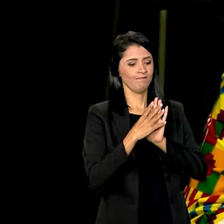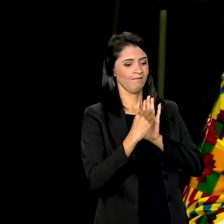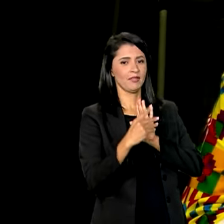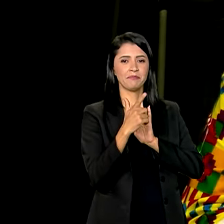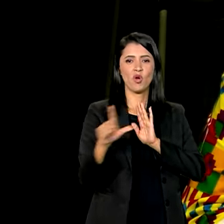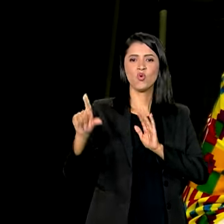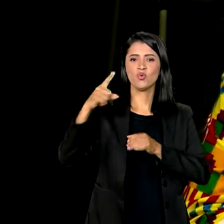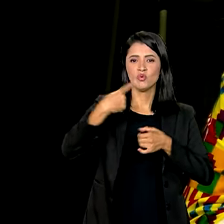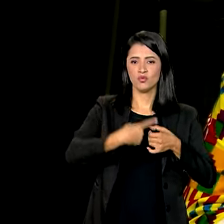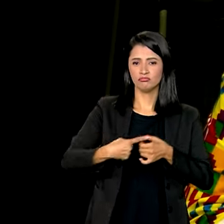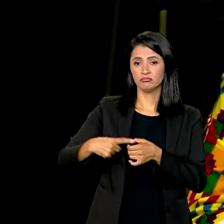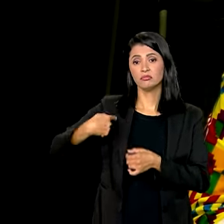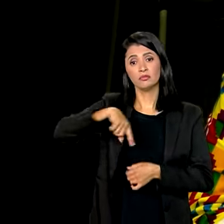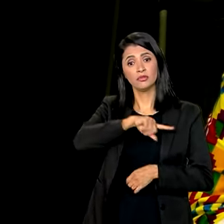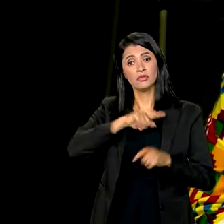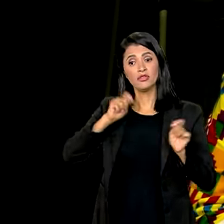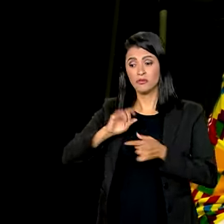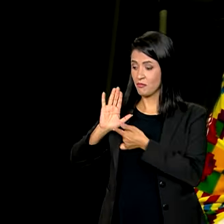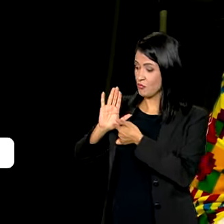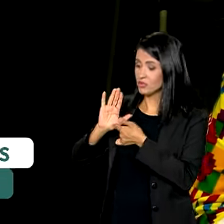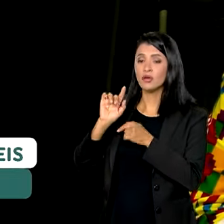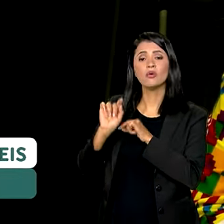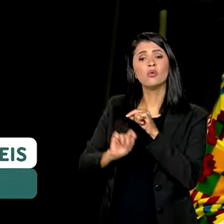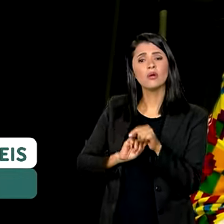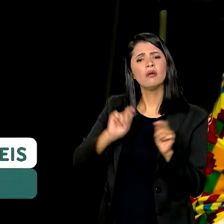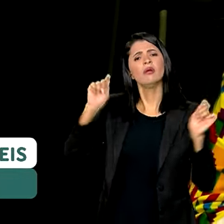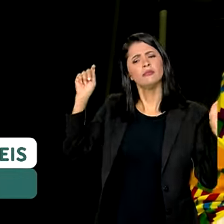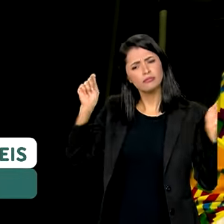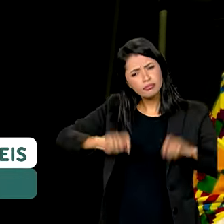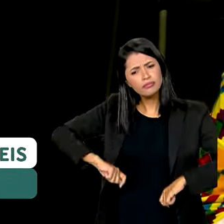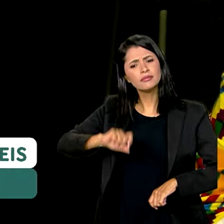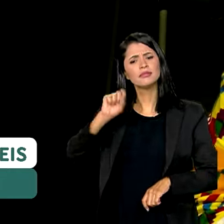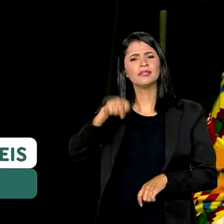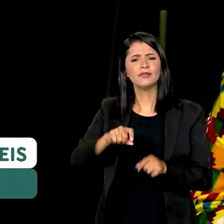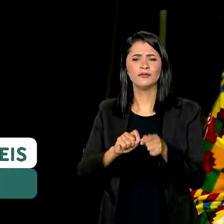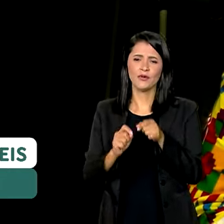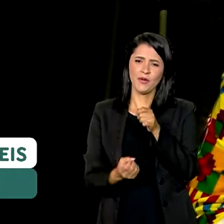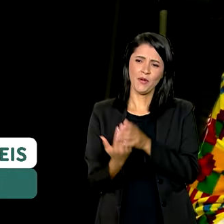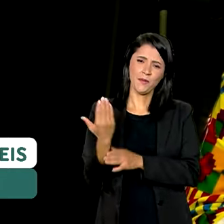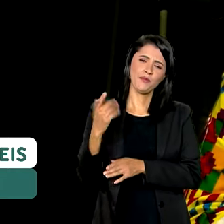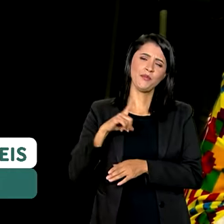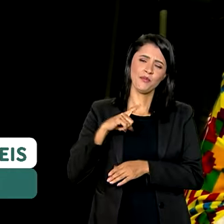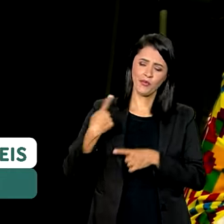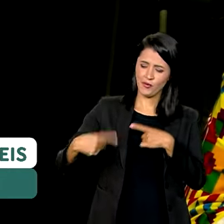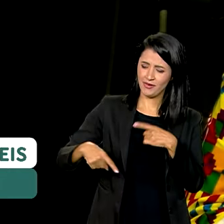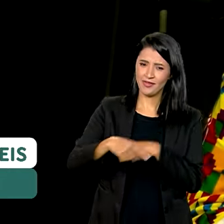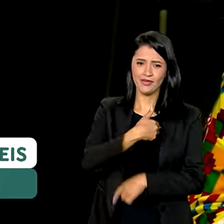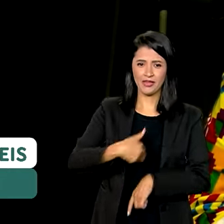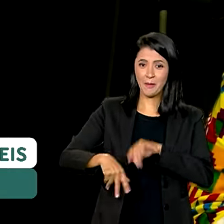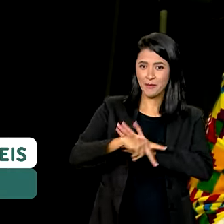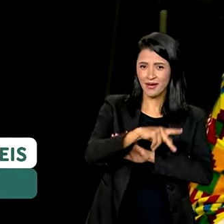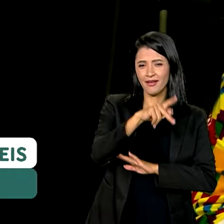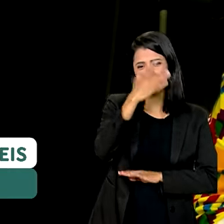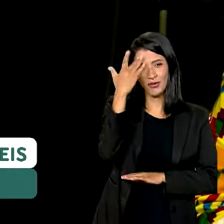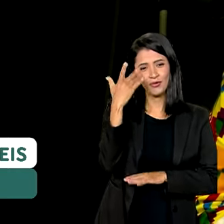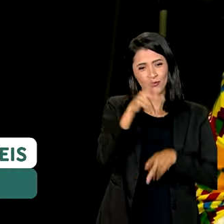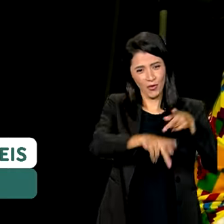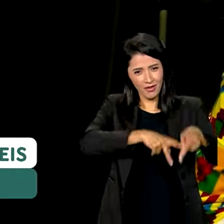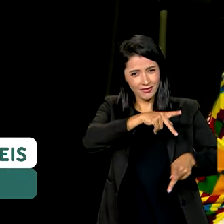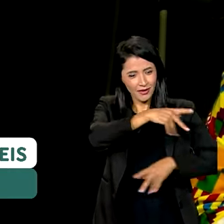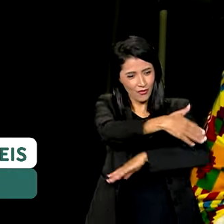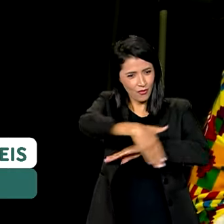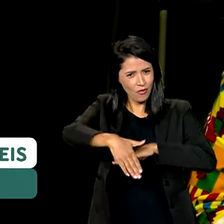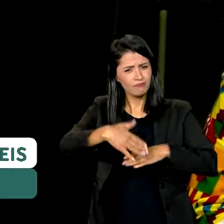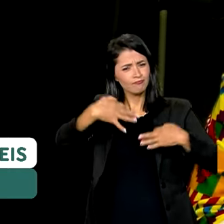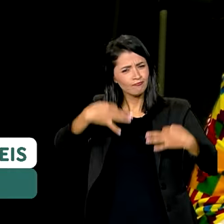outras cidades e que a gente possa mostrar ao Brasil que é possível fazer política pública voltada à população de rua com